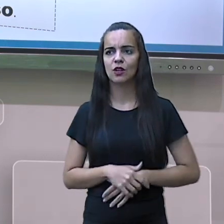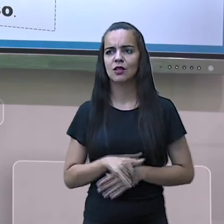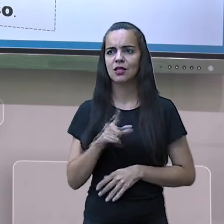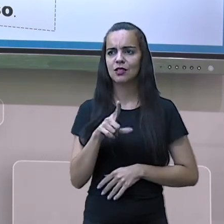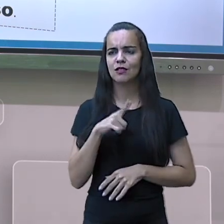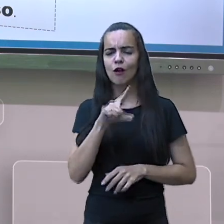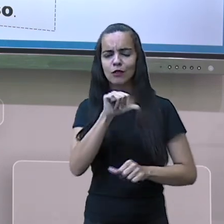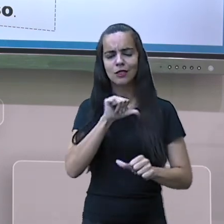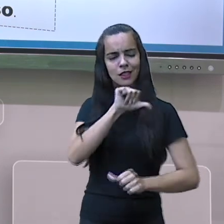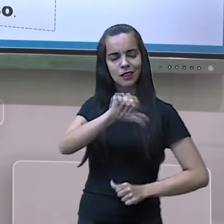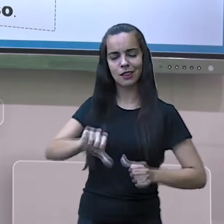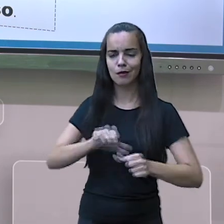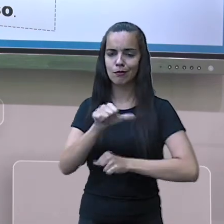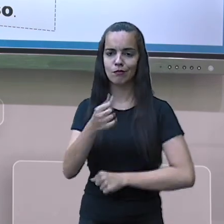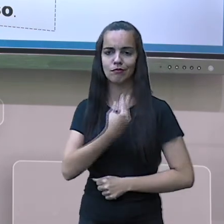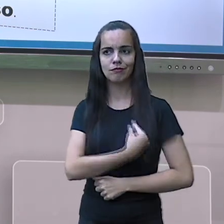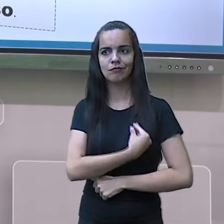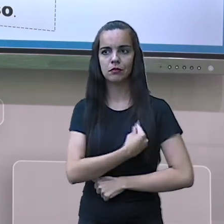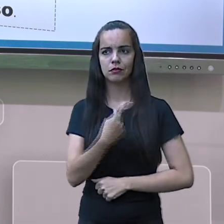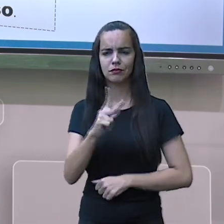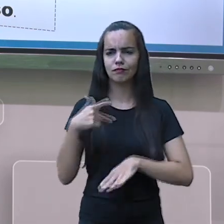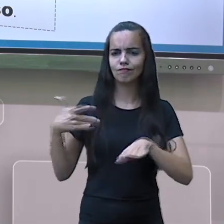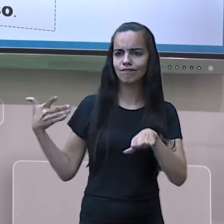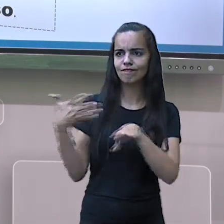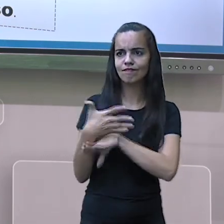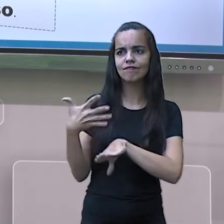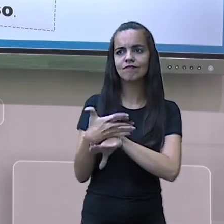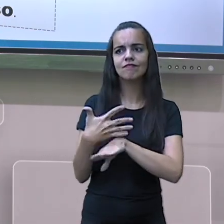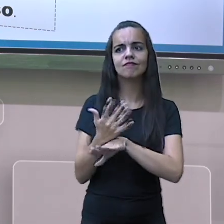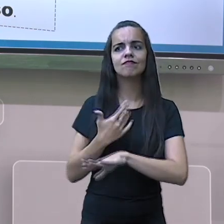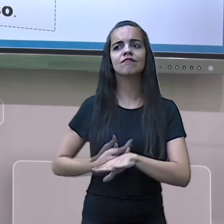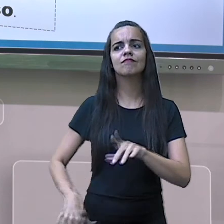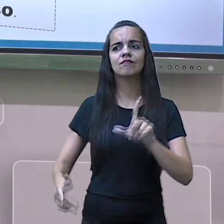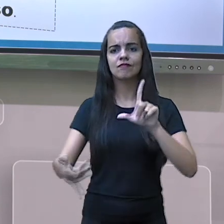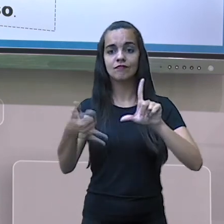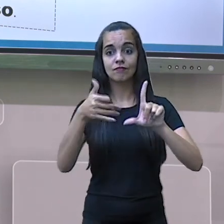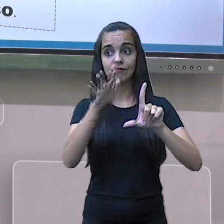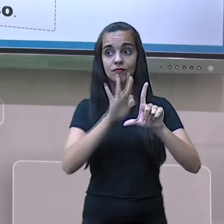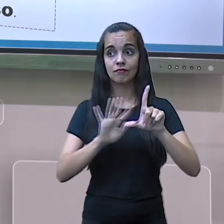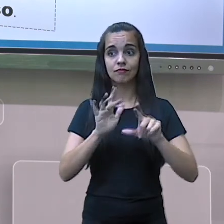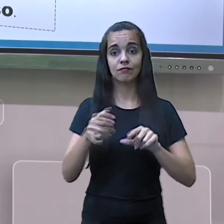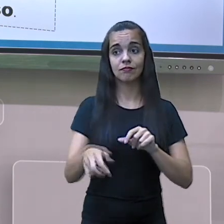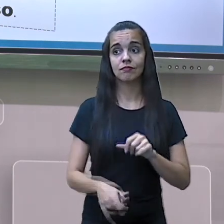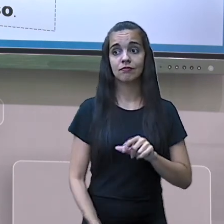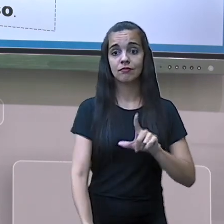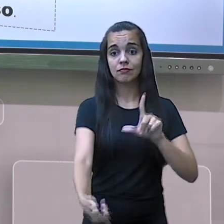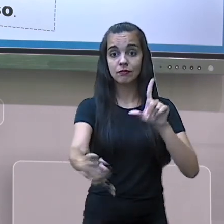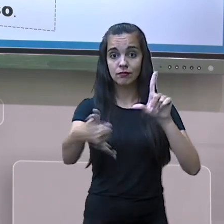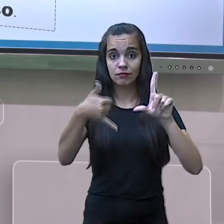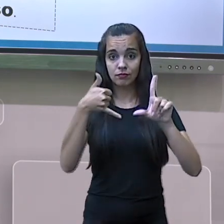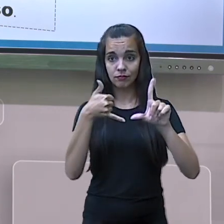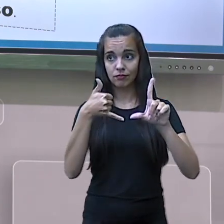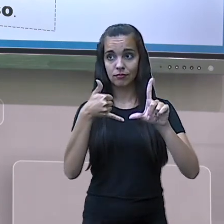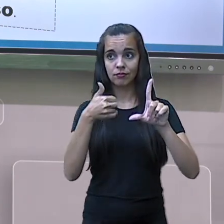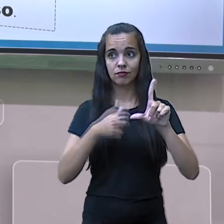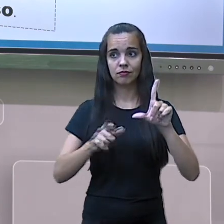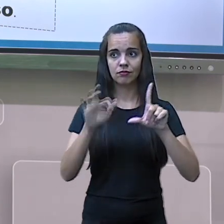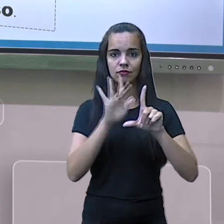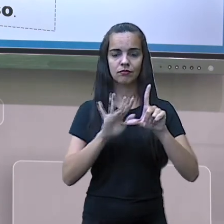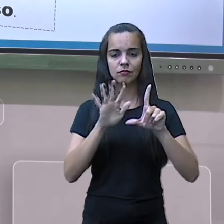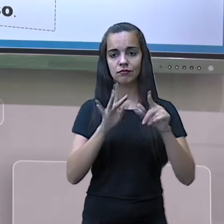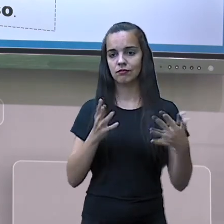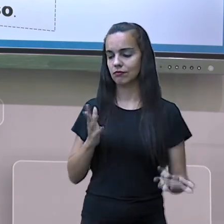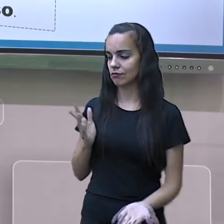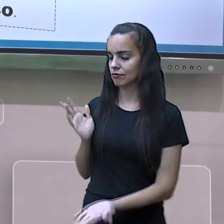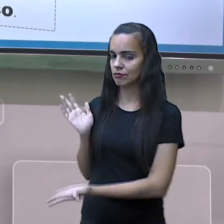transforme a sua história para acessar a nossa plataforma facinho. Basta você apontar a câmera do